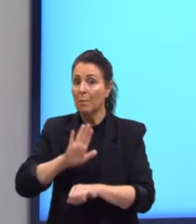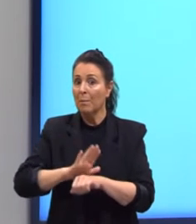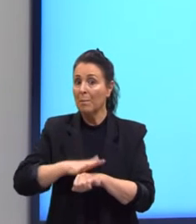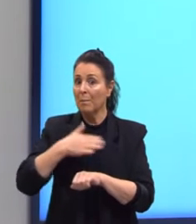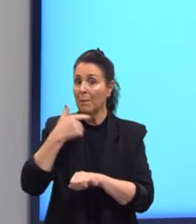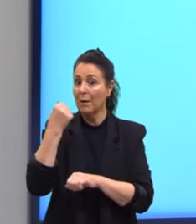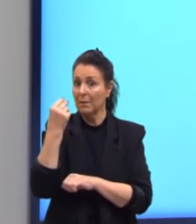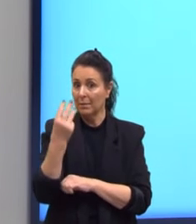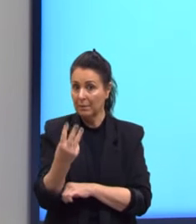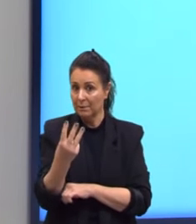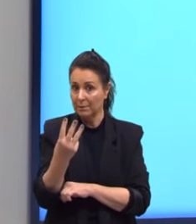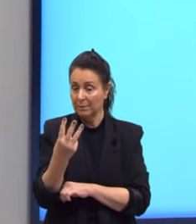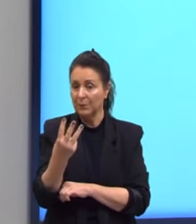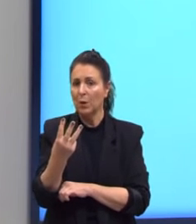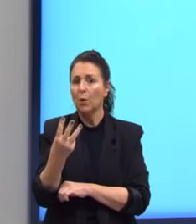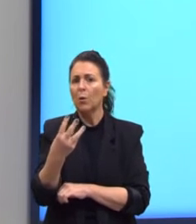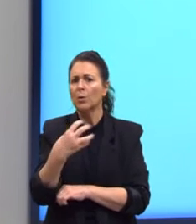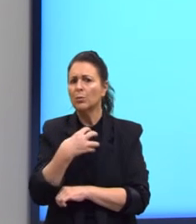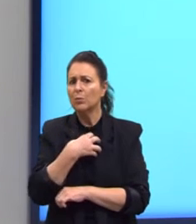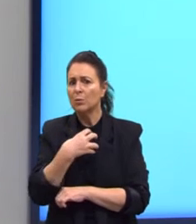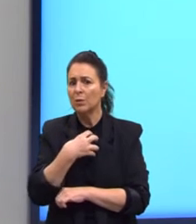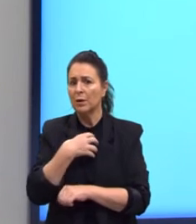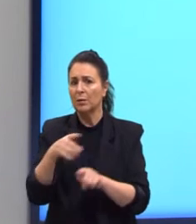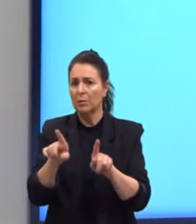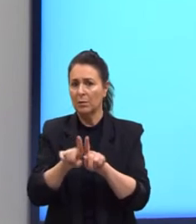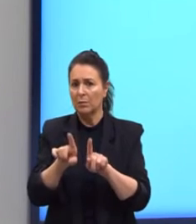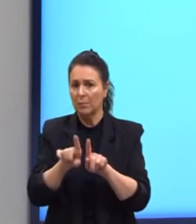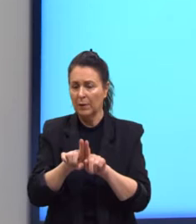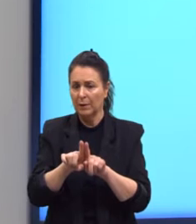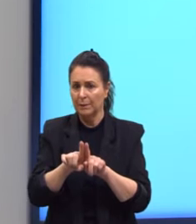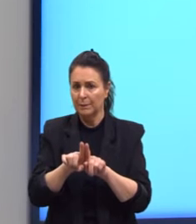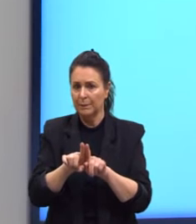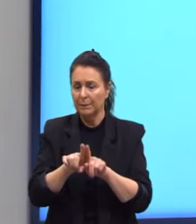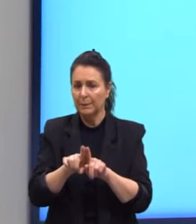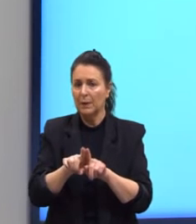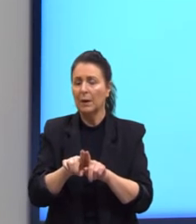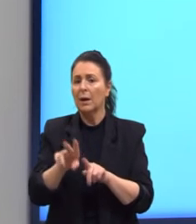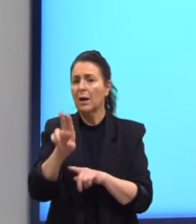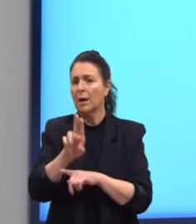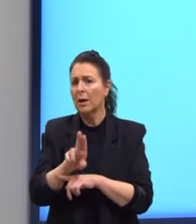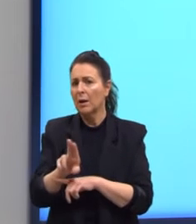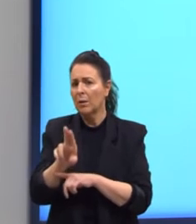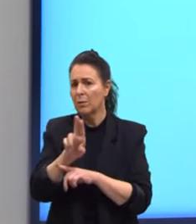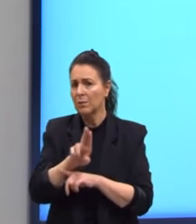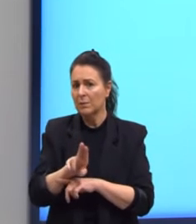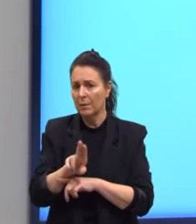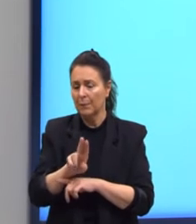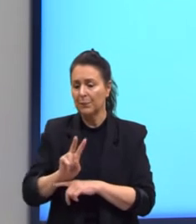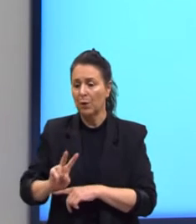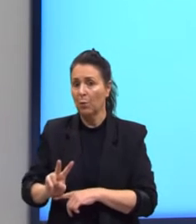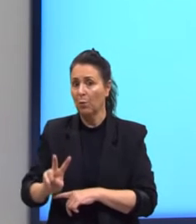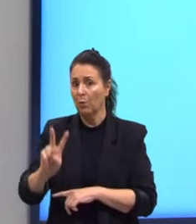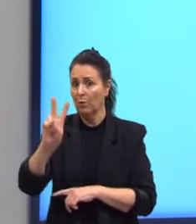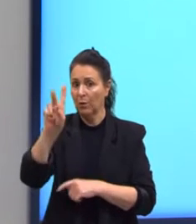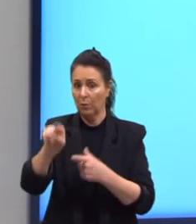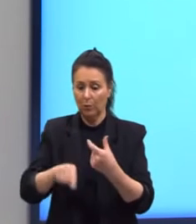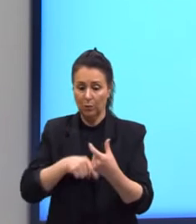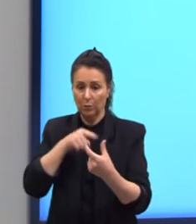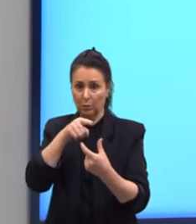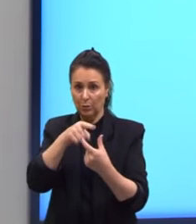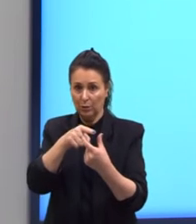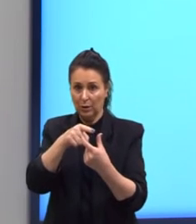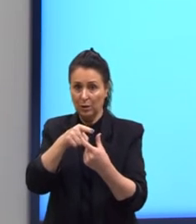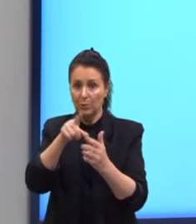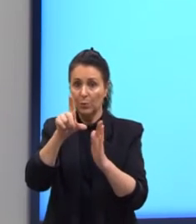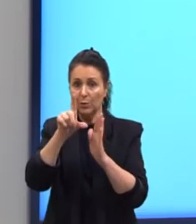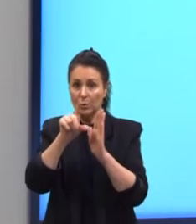Ou outra forma de chegar, segundo o que nós lemos agora, é pegar o valor do termo e subtrair o